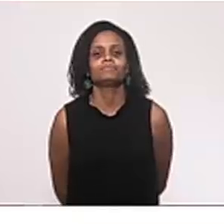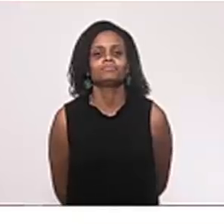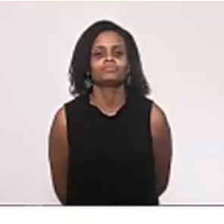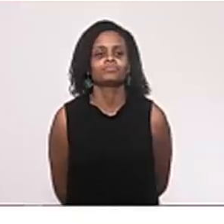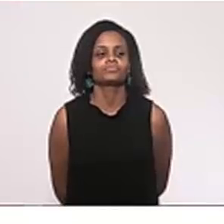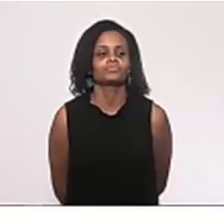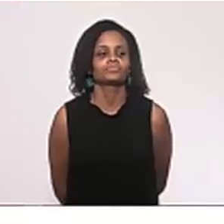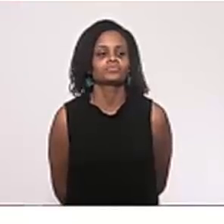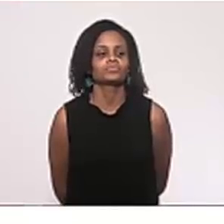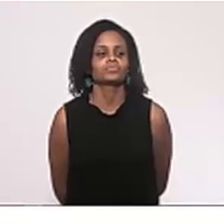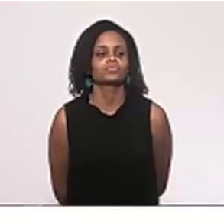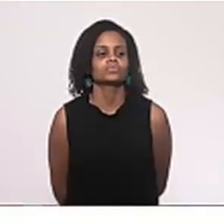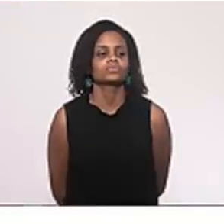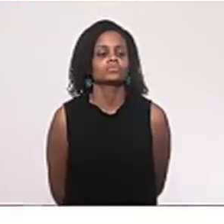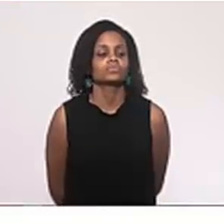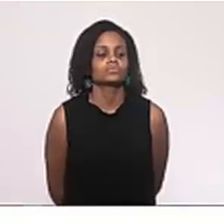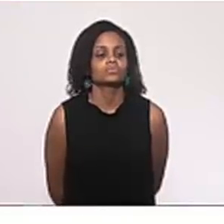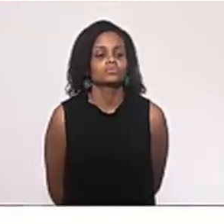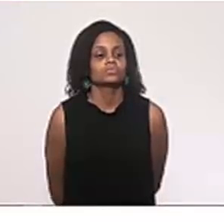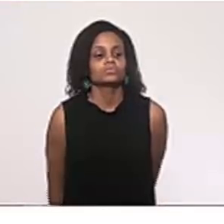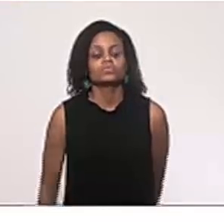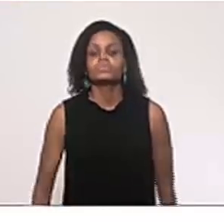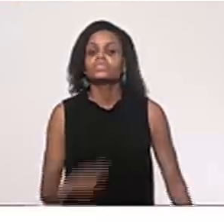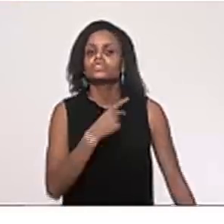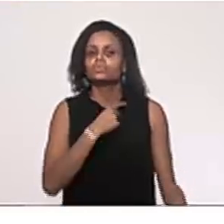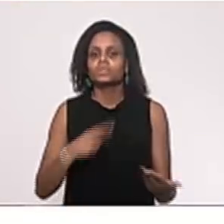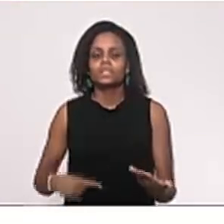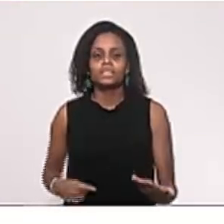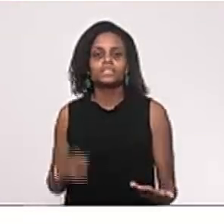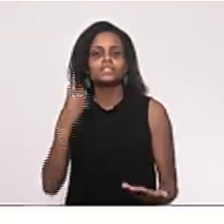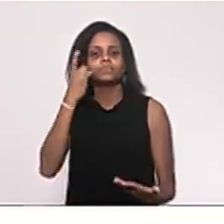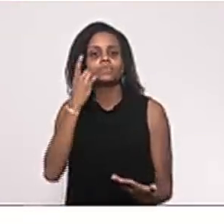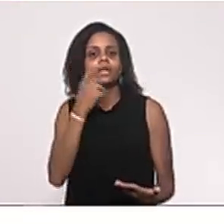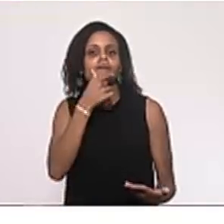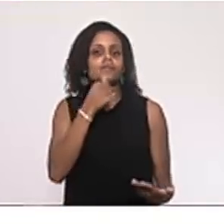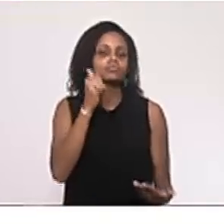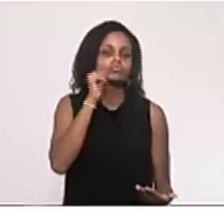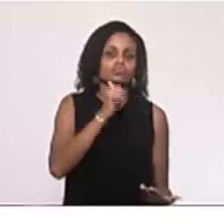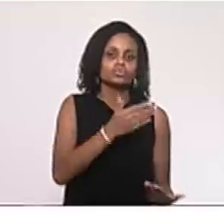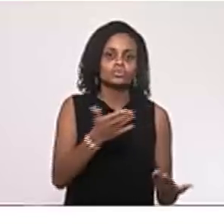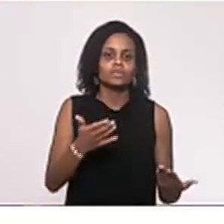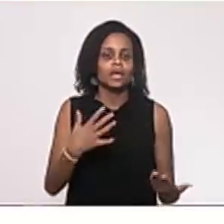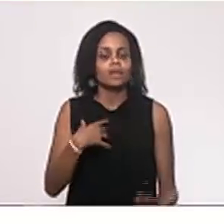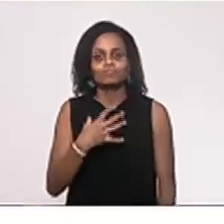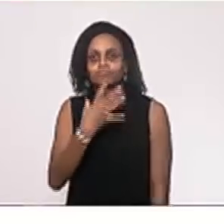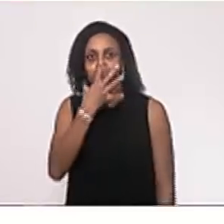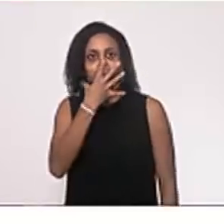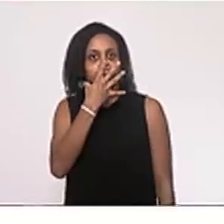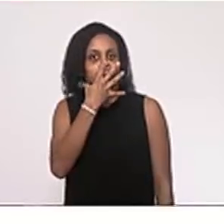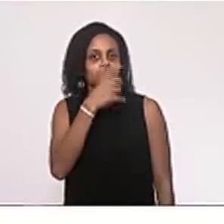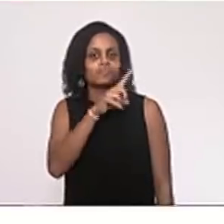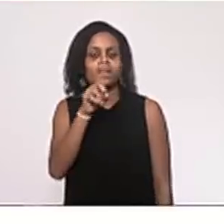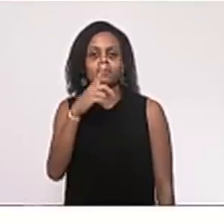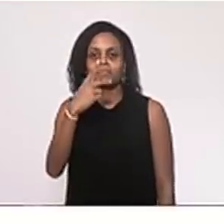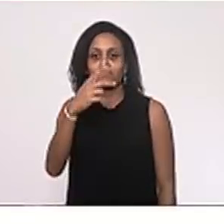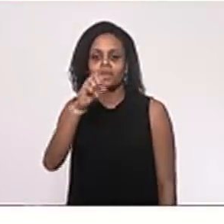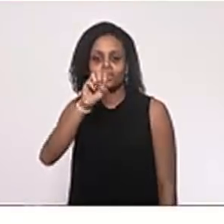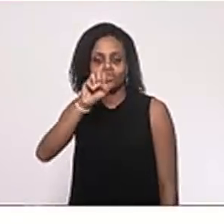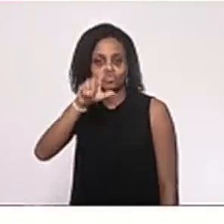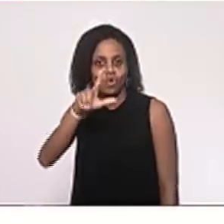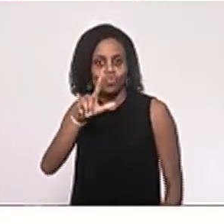Senhor presidente, senhoras deputadas, senhores deputados, não me admira o PSOL que é o partido que não cumpre acordo.